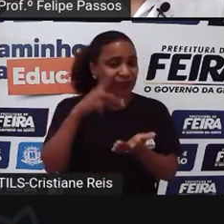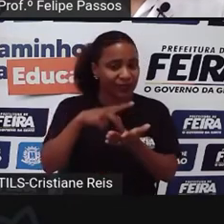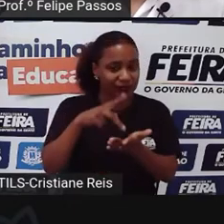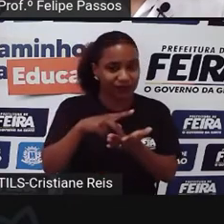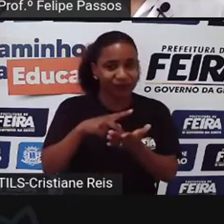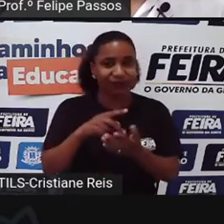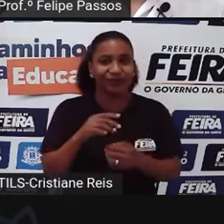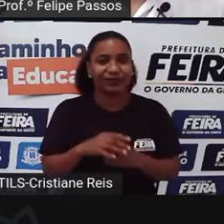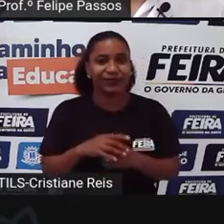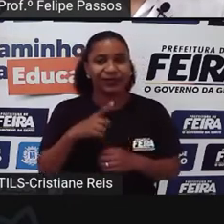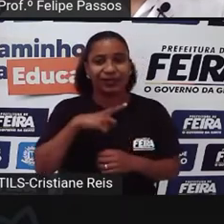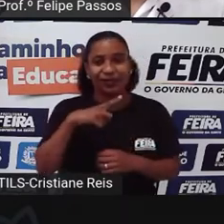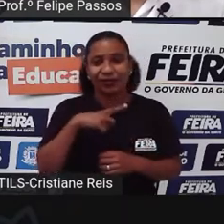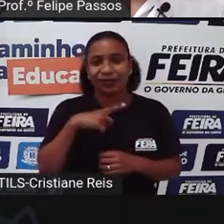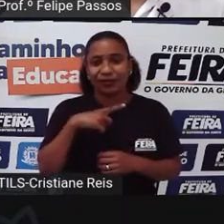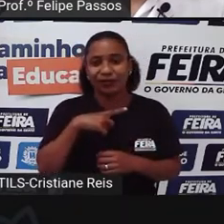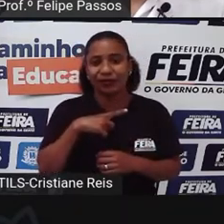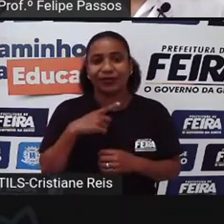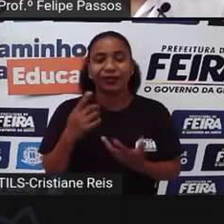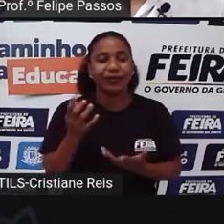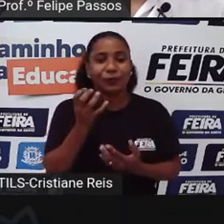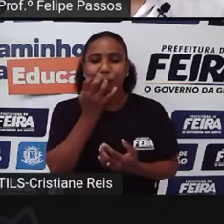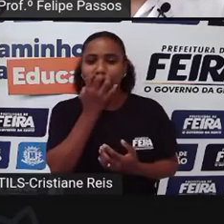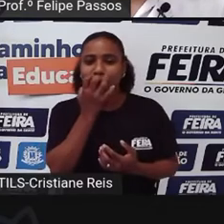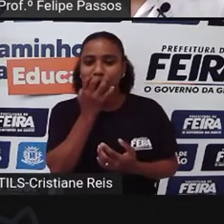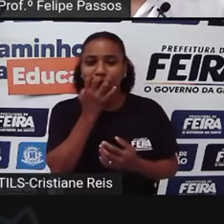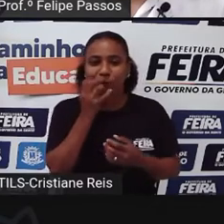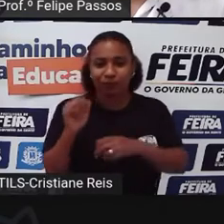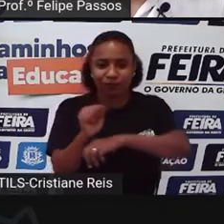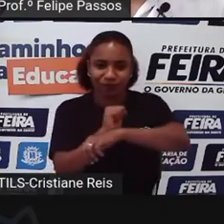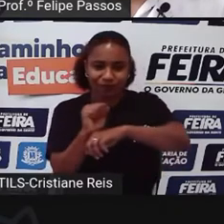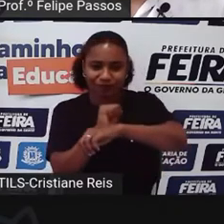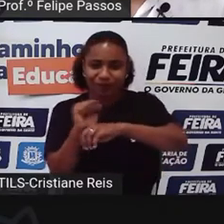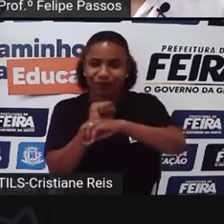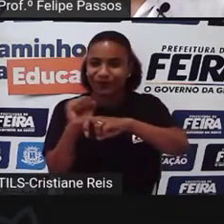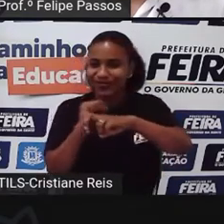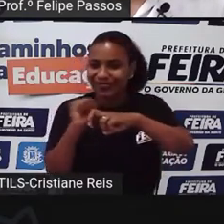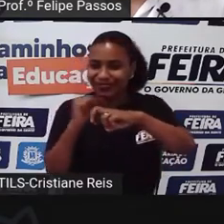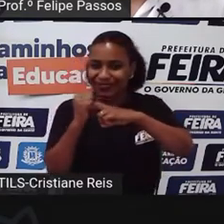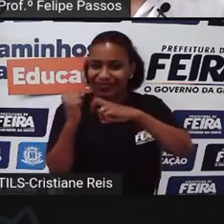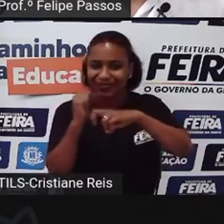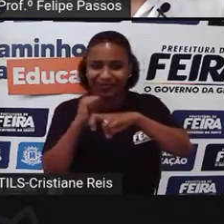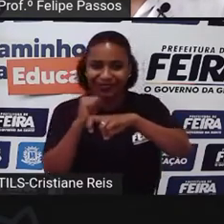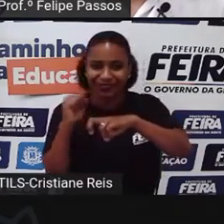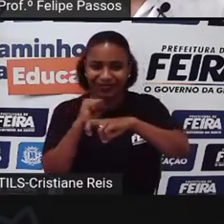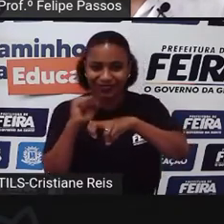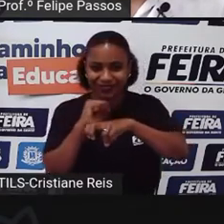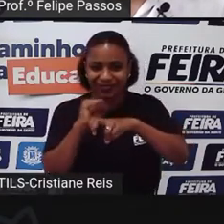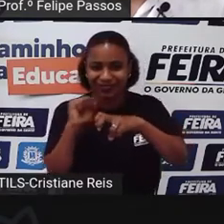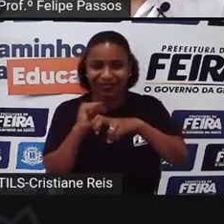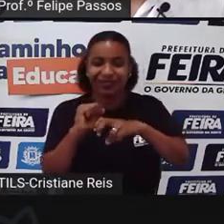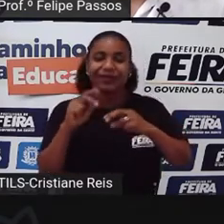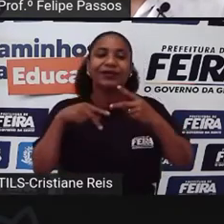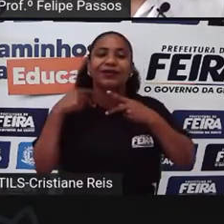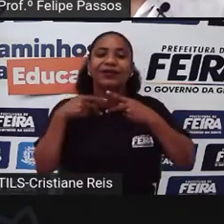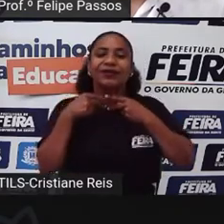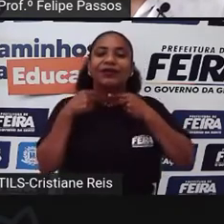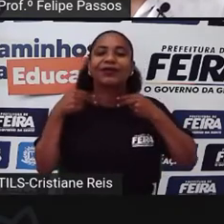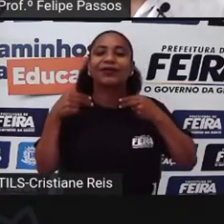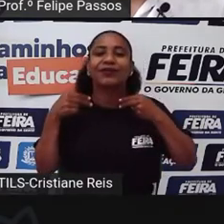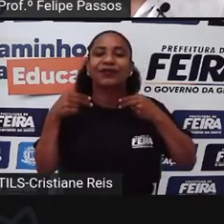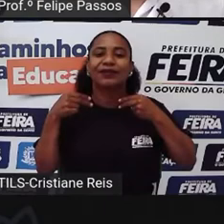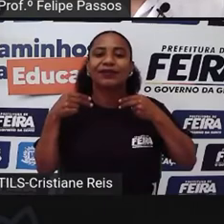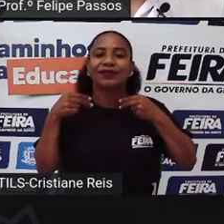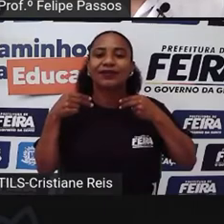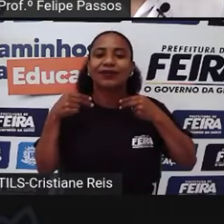Lindíssimo Cocker Spanel Levou no pet shop Deu banho Botou gravatinha E amarrou No portão De uma colega E